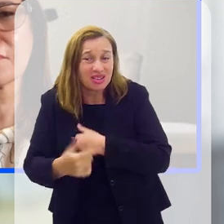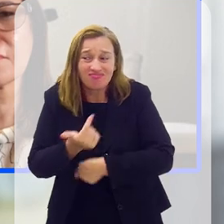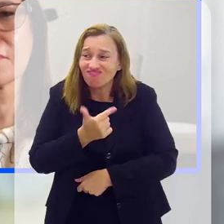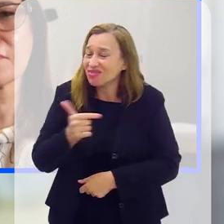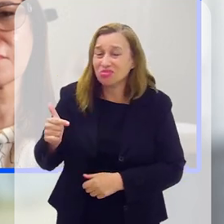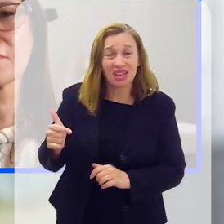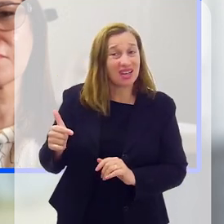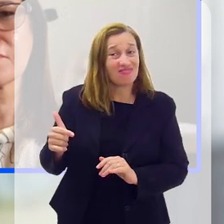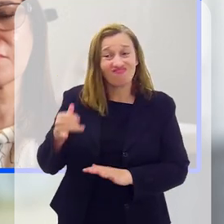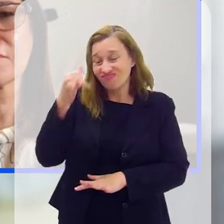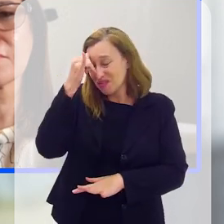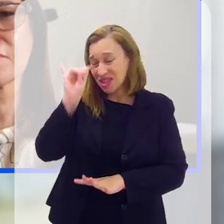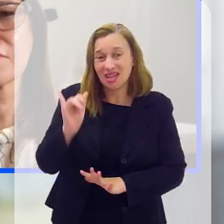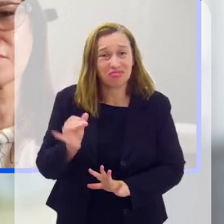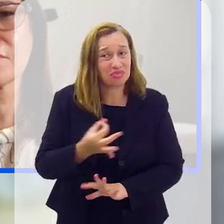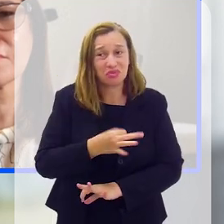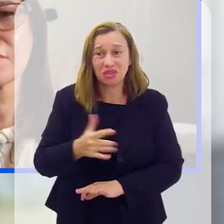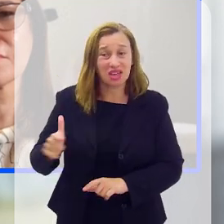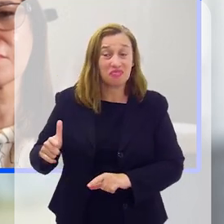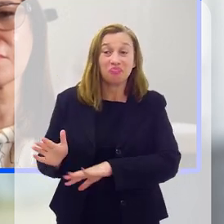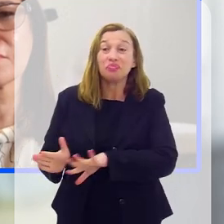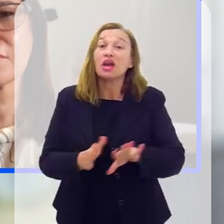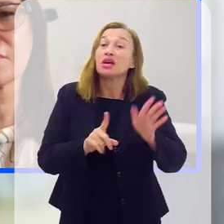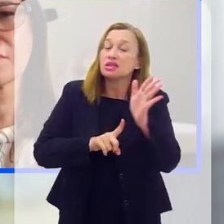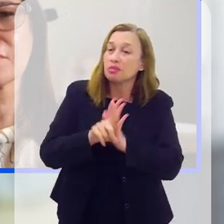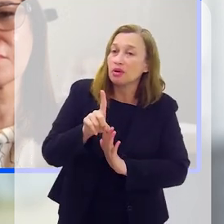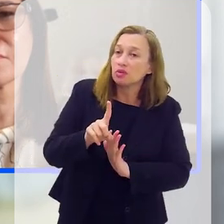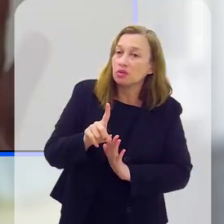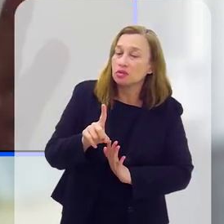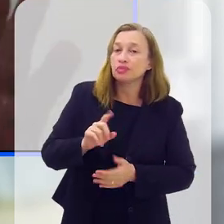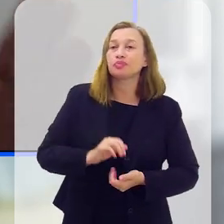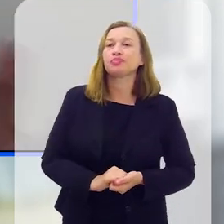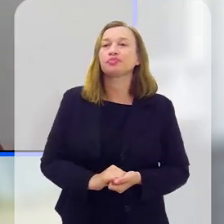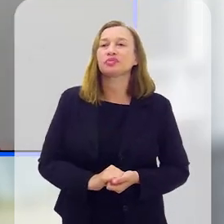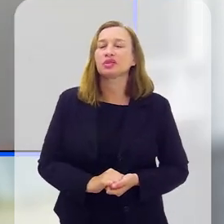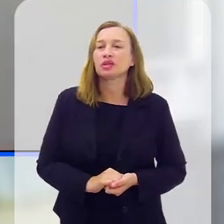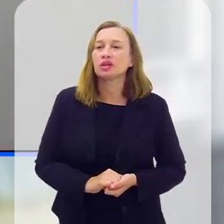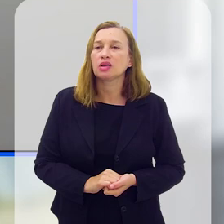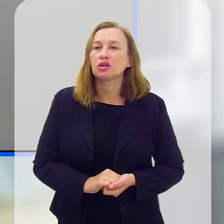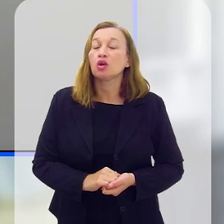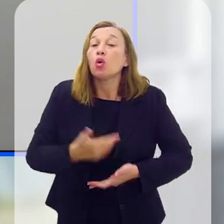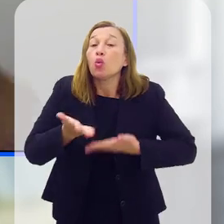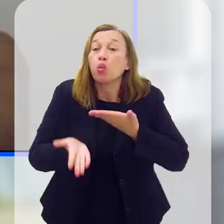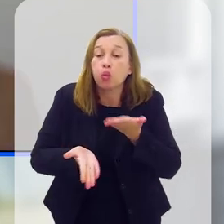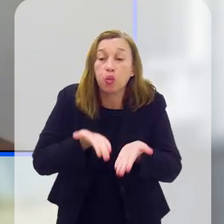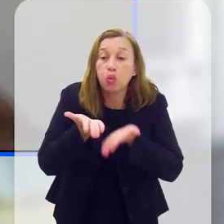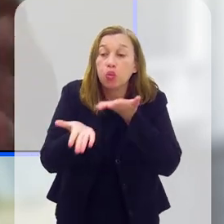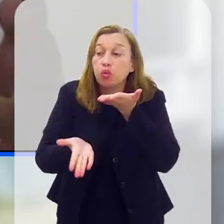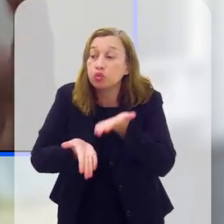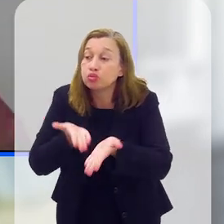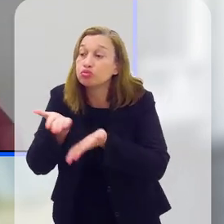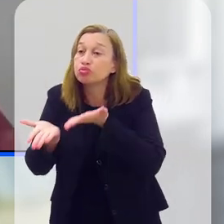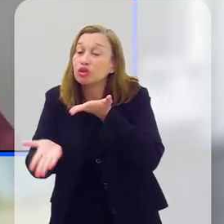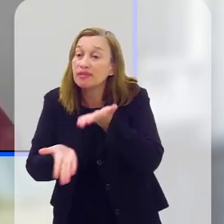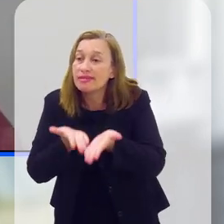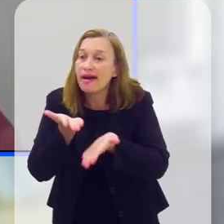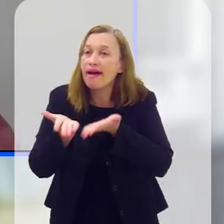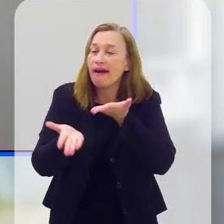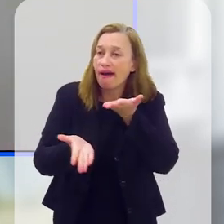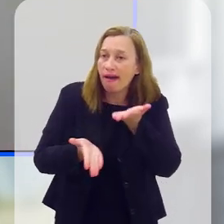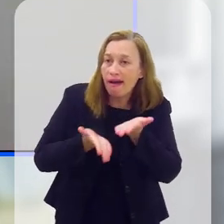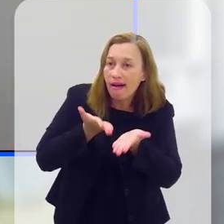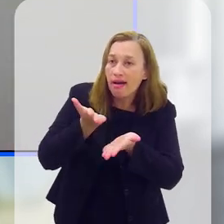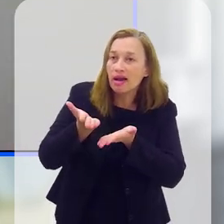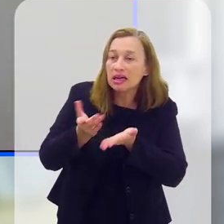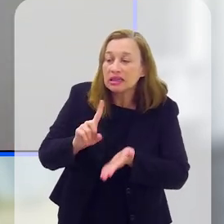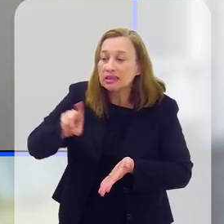um sentimento muito traiçoeiro, e fechando a sua pergunta, pós-venção, ou seja, o cuidar, cuidar